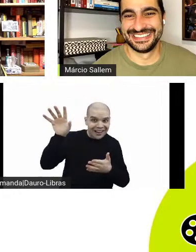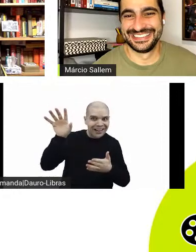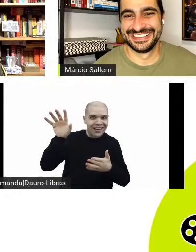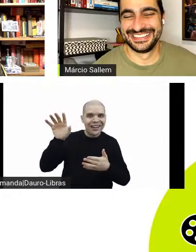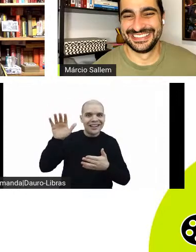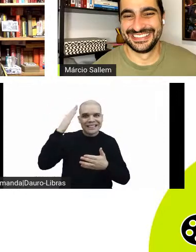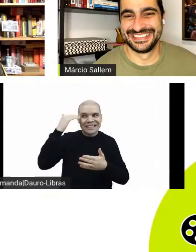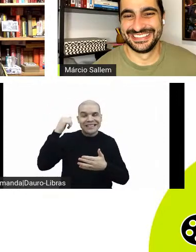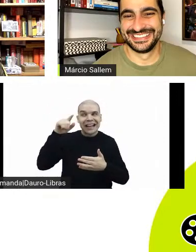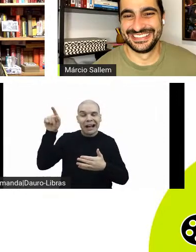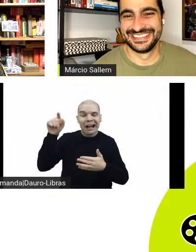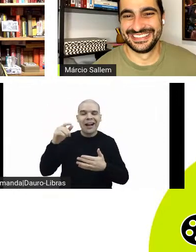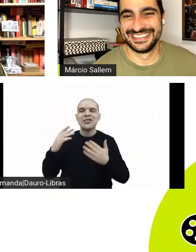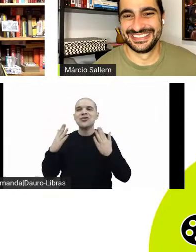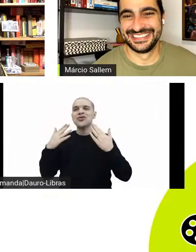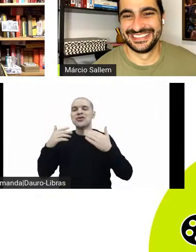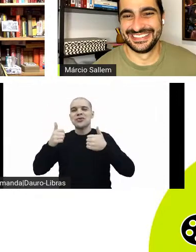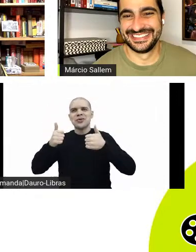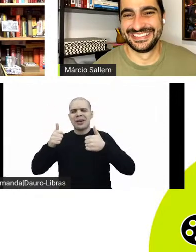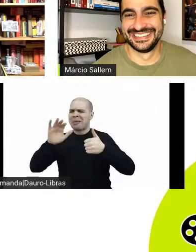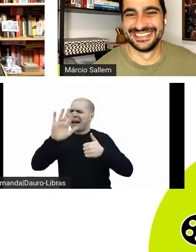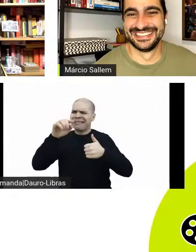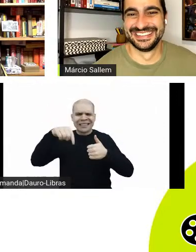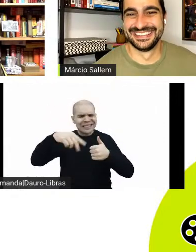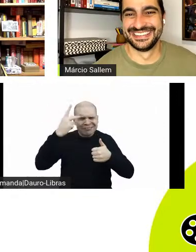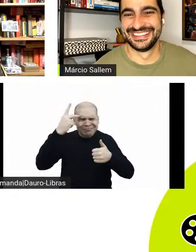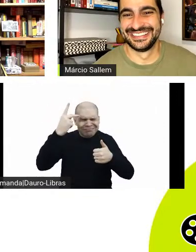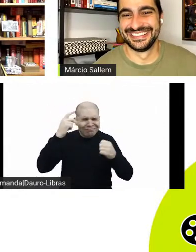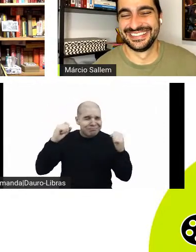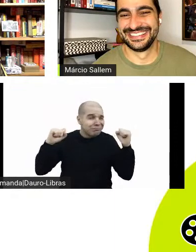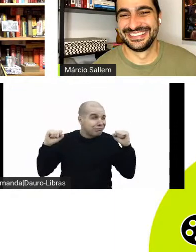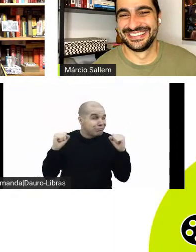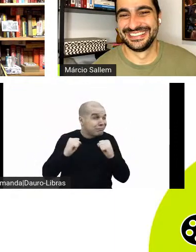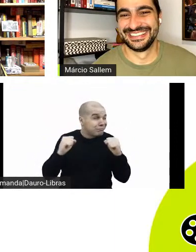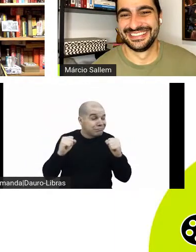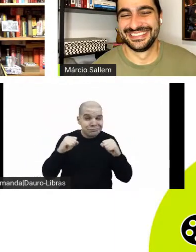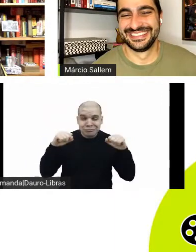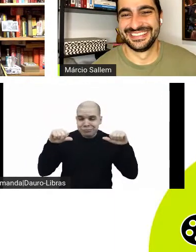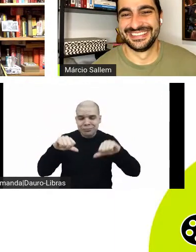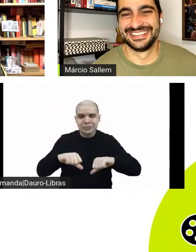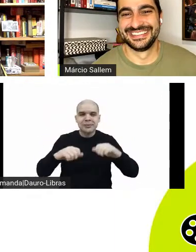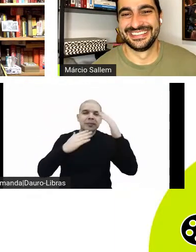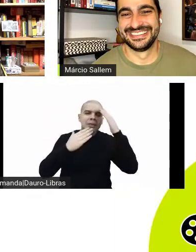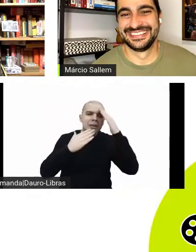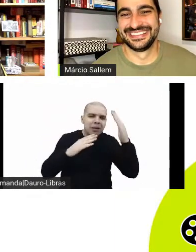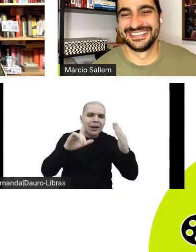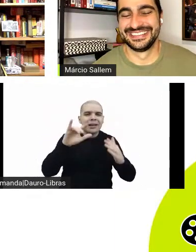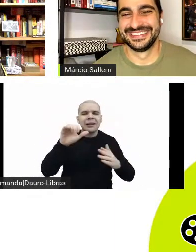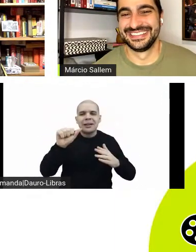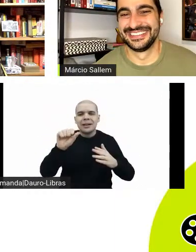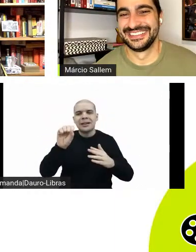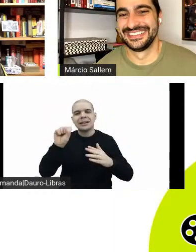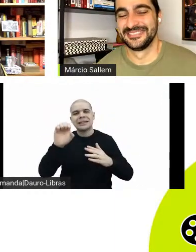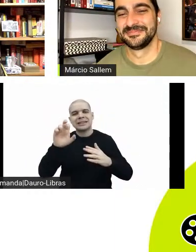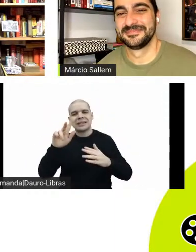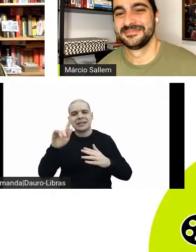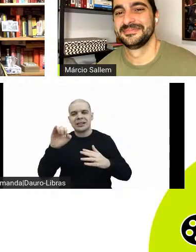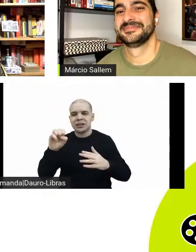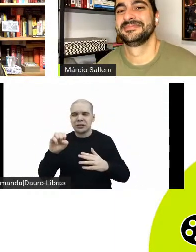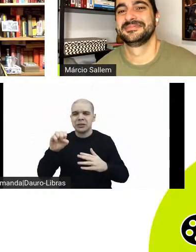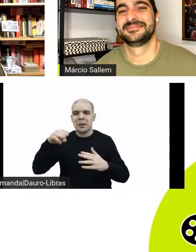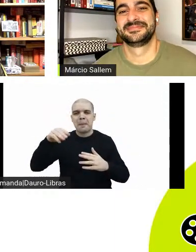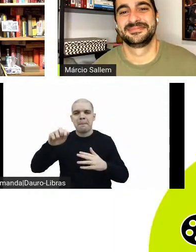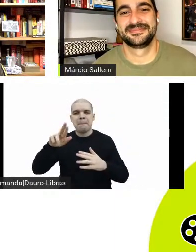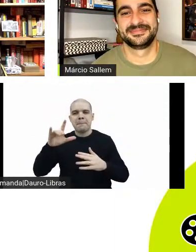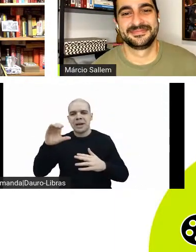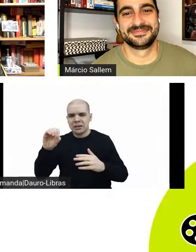A gente está literalmente congelando aqui. Obrigada, Lia, Sérgio, Márcio, passou muito rápido mesmo, hoje foi, não deu nem para